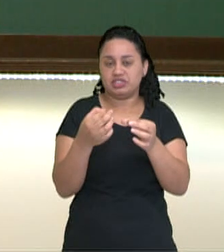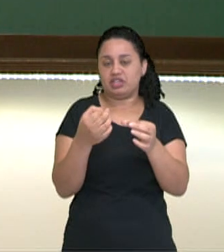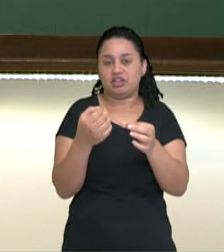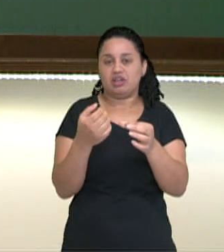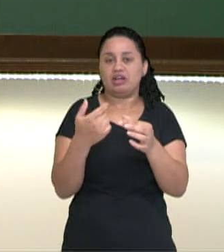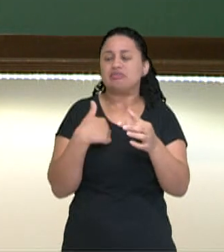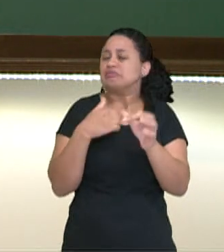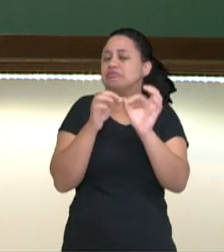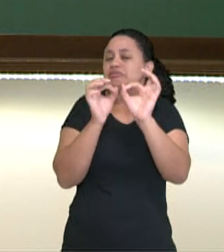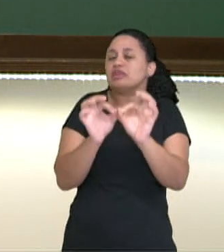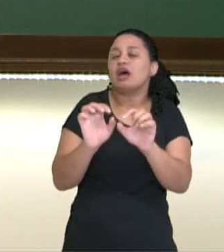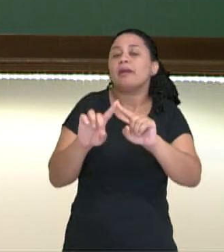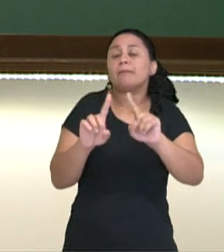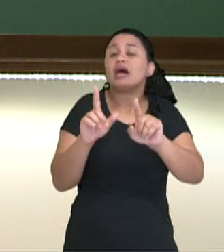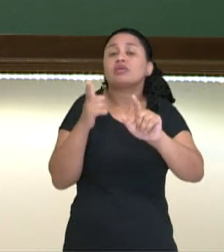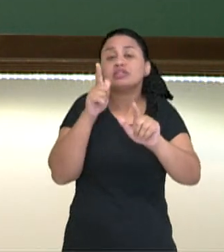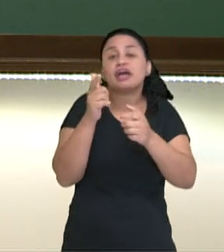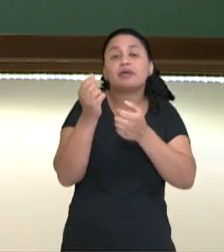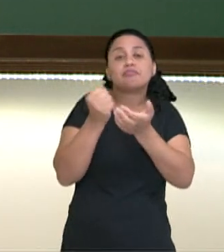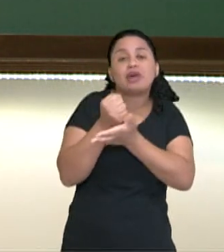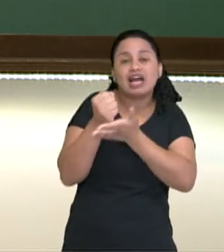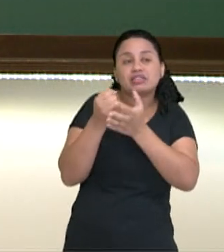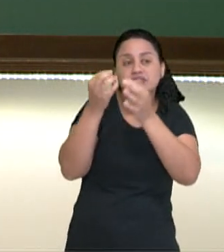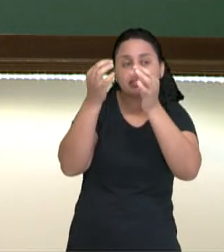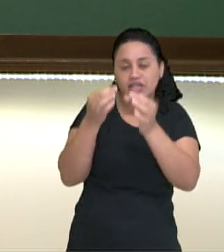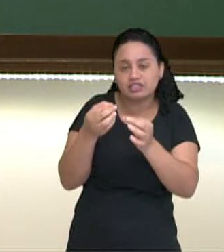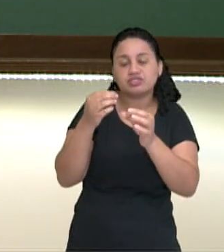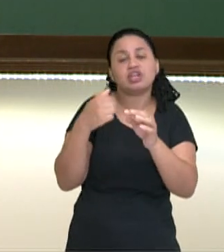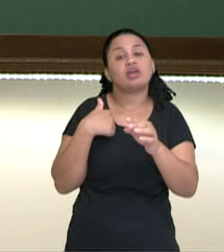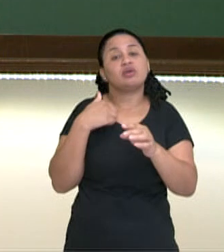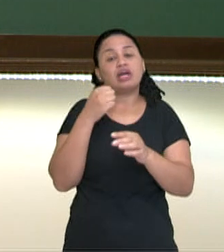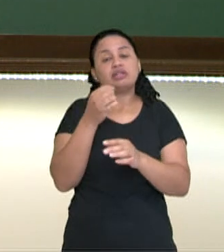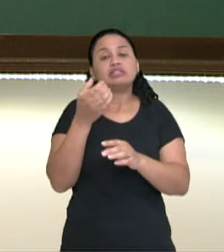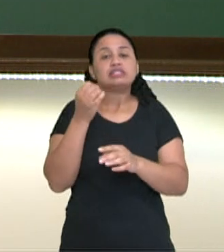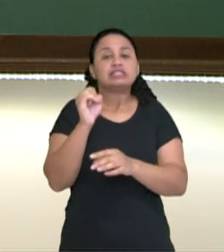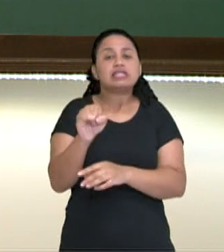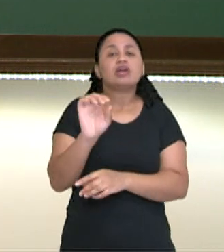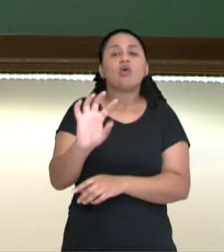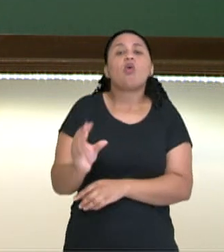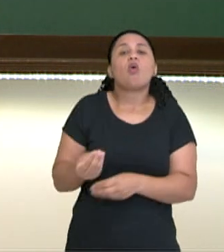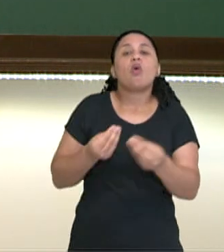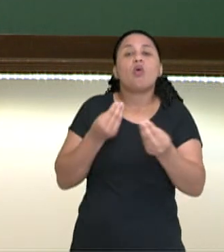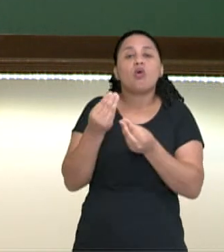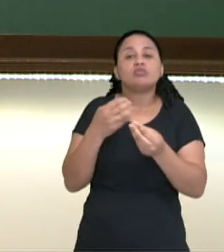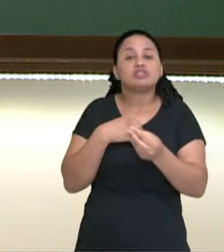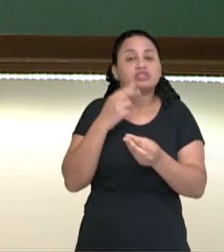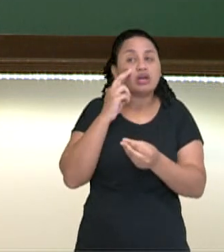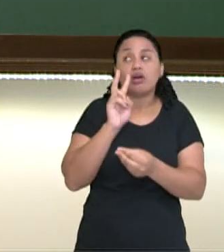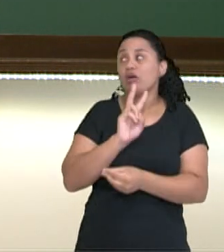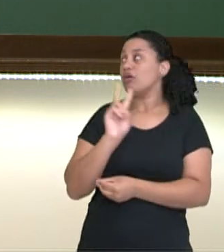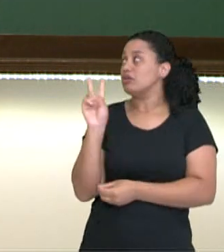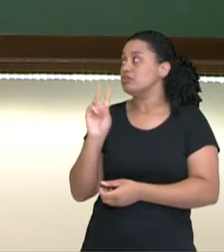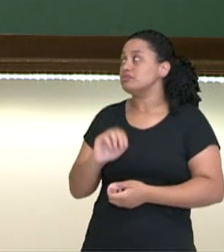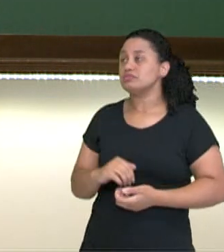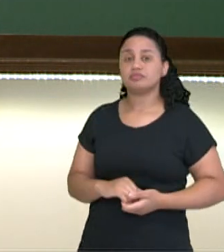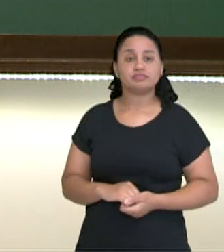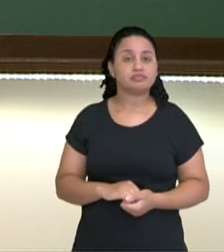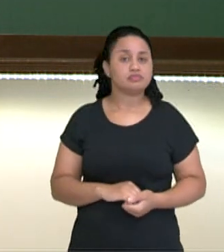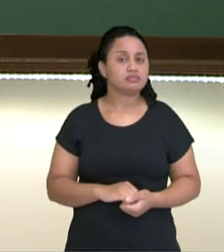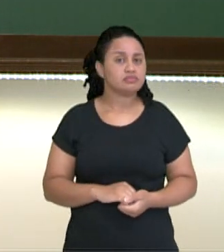correto, né? Mas dá para você se basear. Coloque o dedo lá. Se tiver muito grande o dedo,